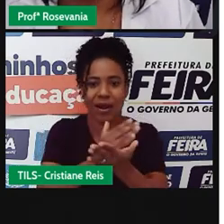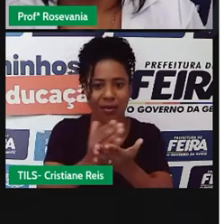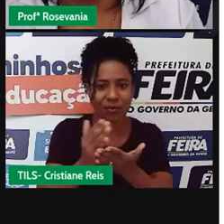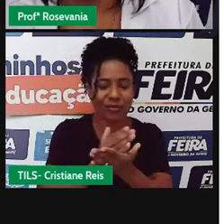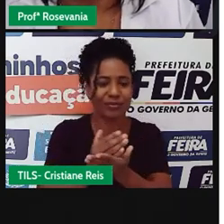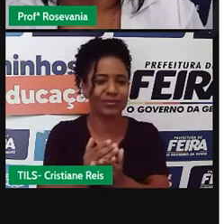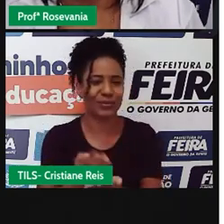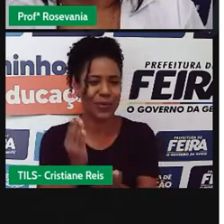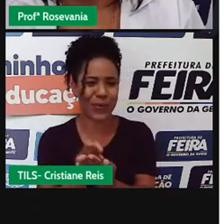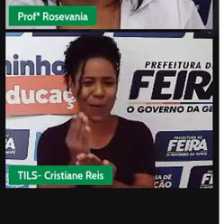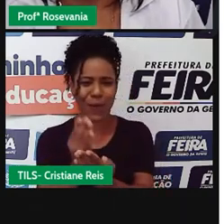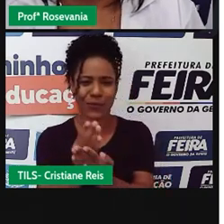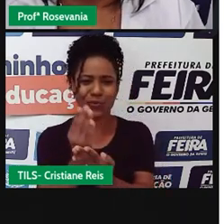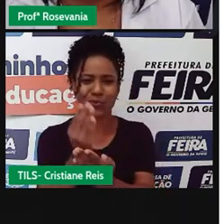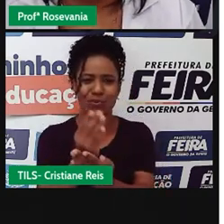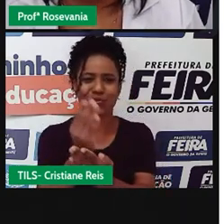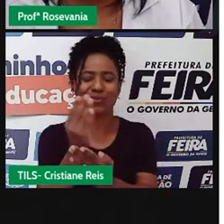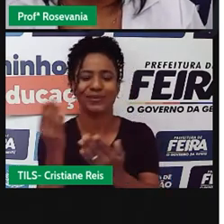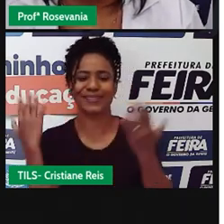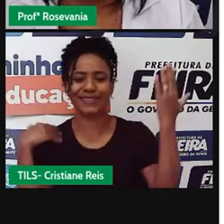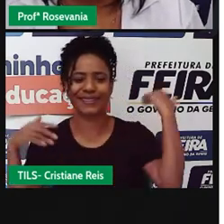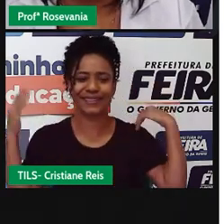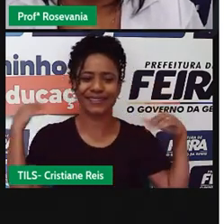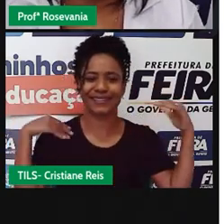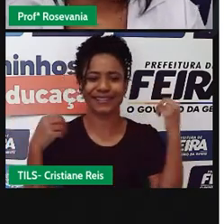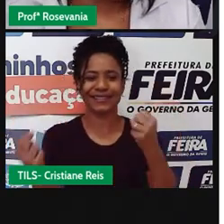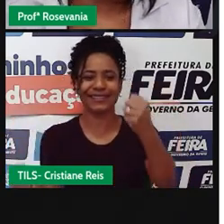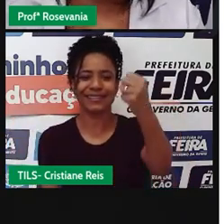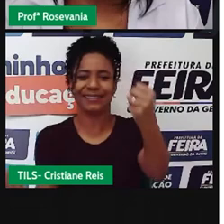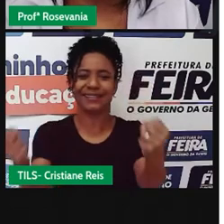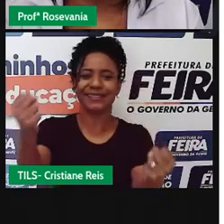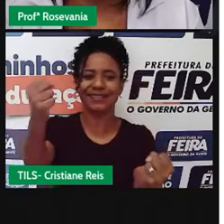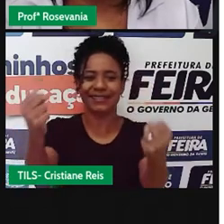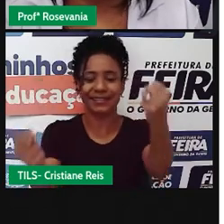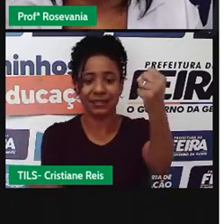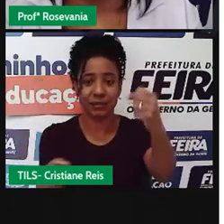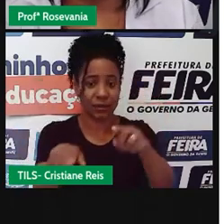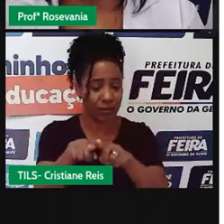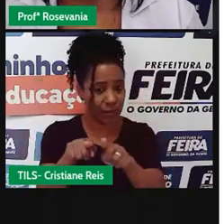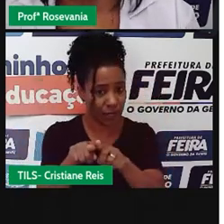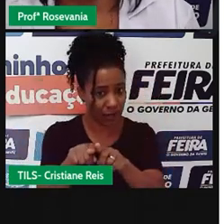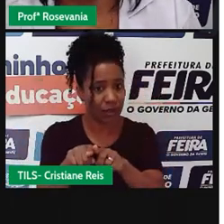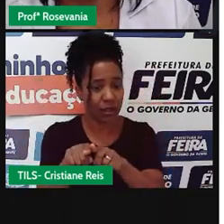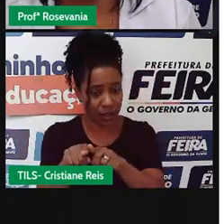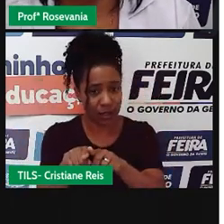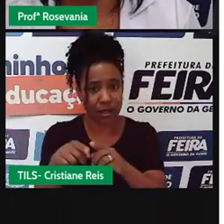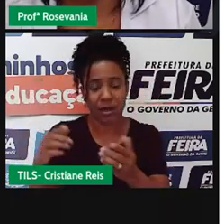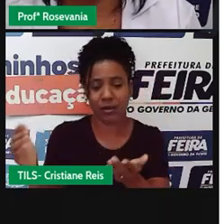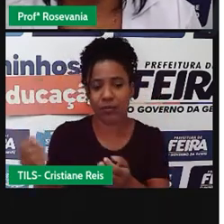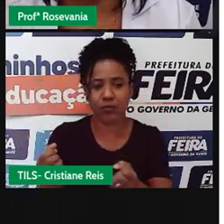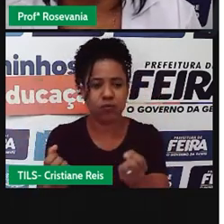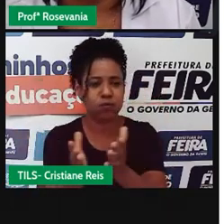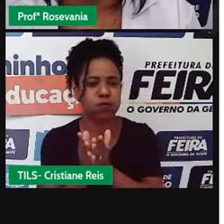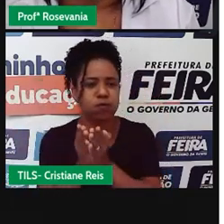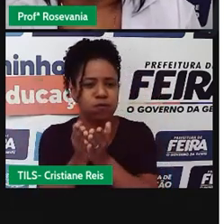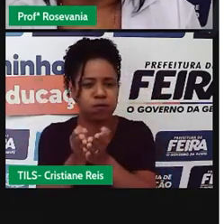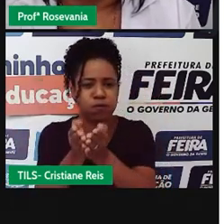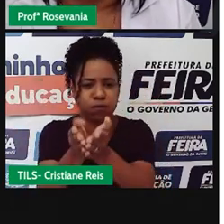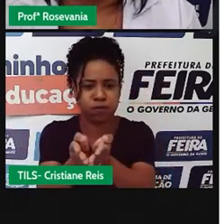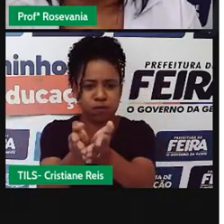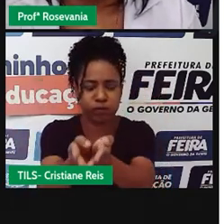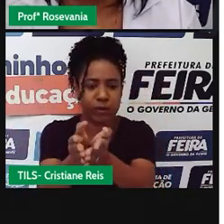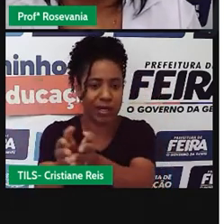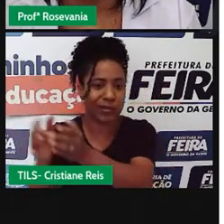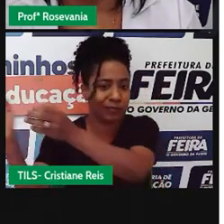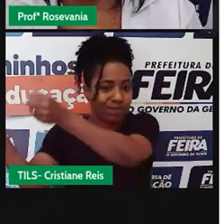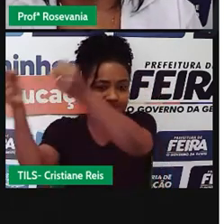atividade econômica, os navios, como eu já falei pra vocês, que levam uma quantidade enorme de pessoas e uma quantidade enorme de mercadorias num